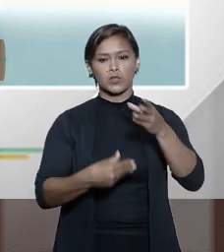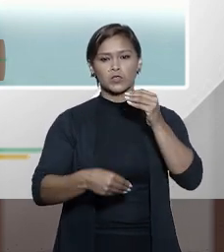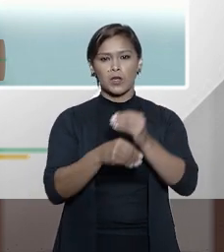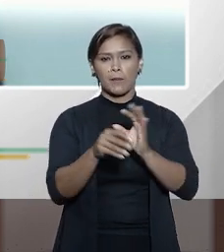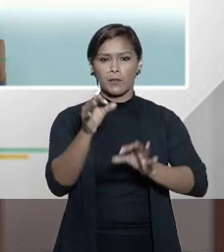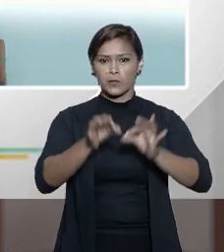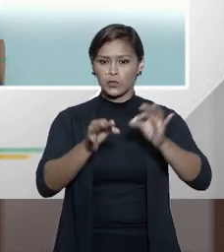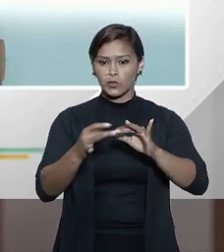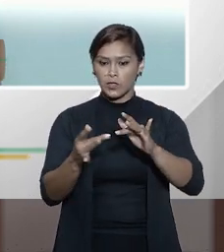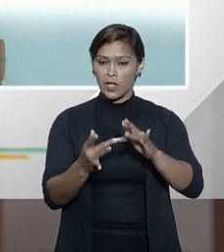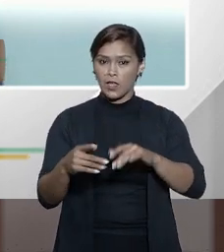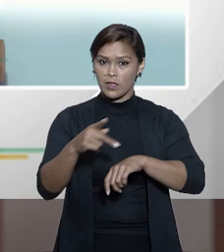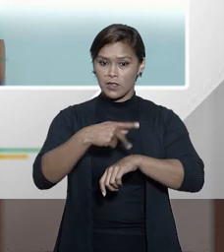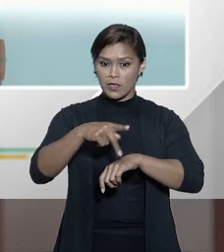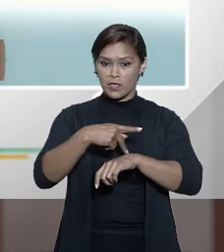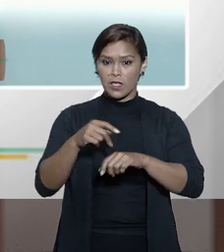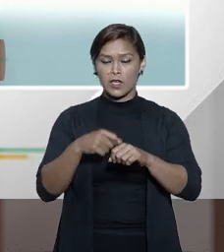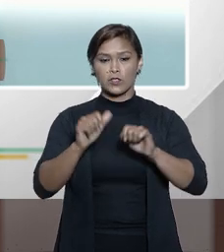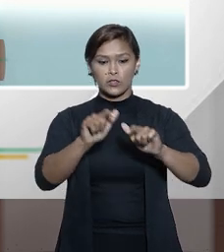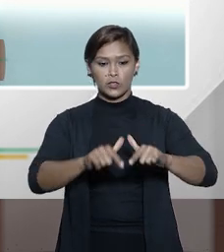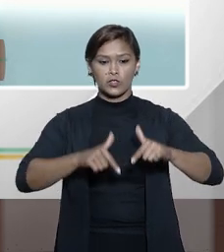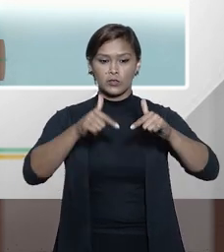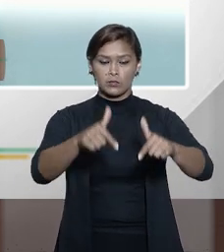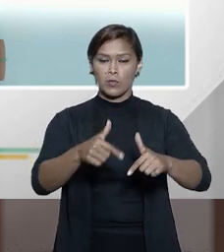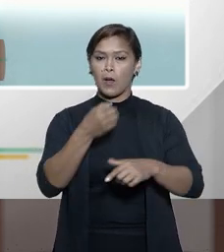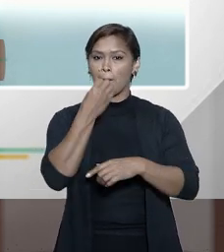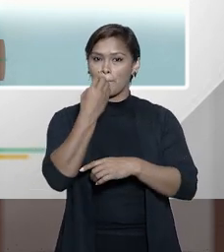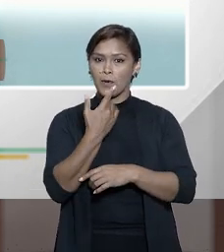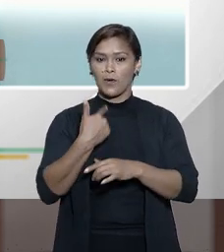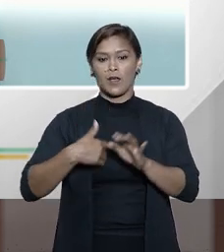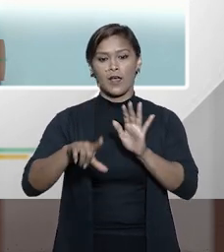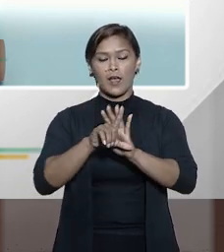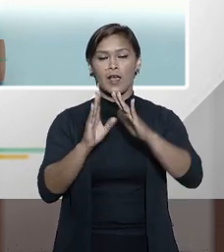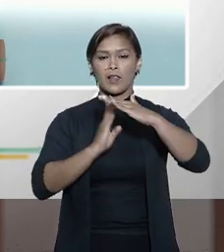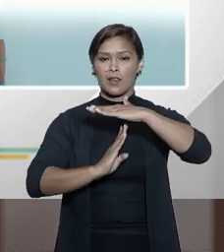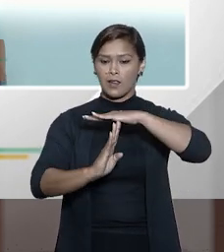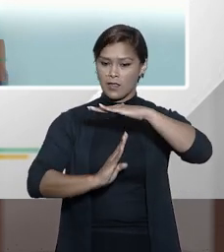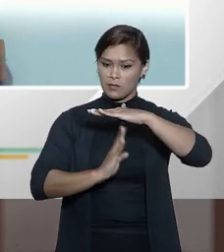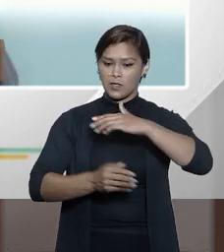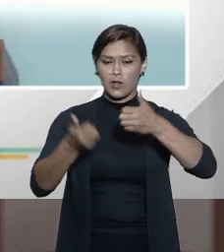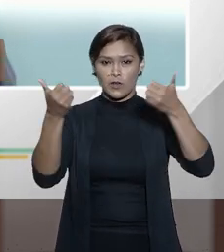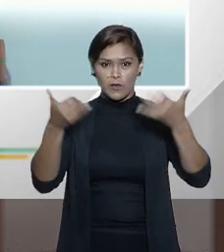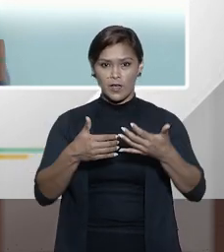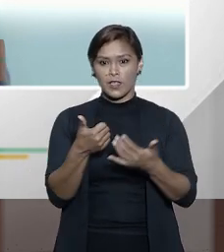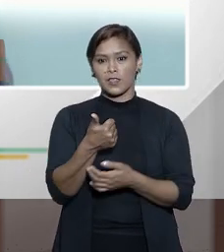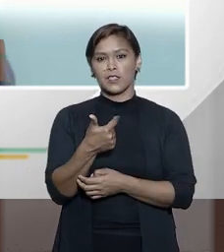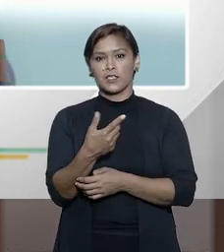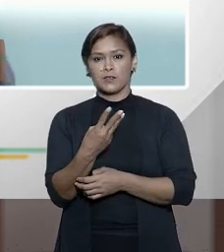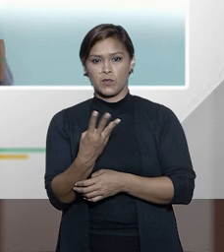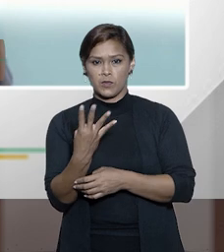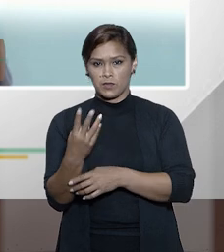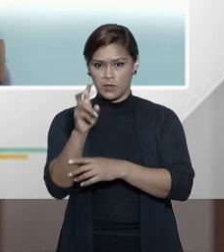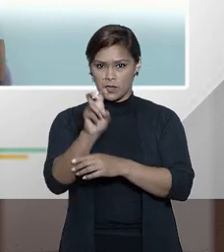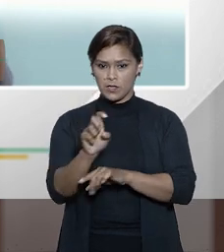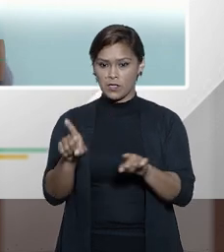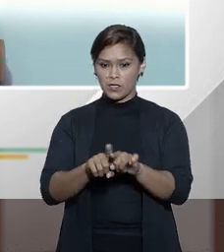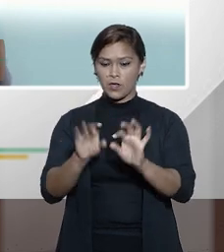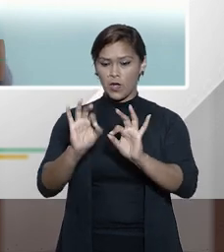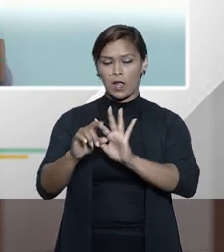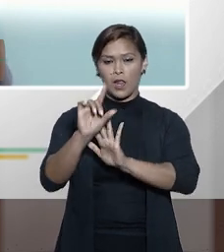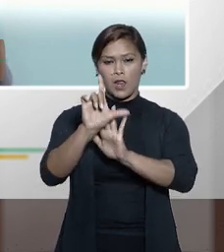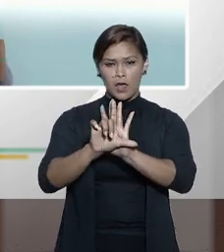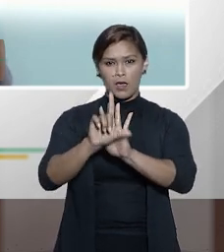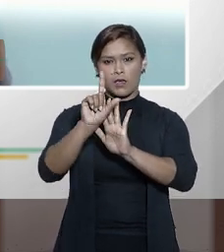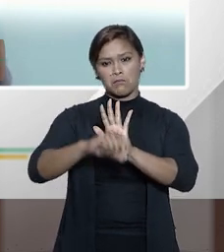cooperação jurídica internacional, seria diploma suficiente. A lei de migração, que vocês mencionaram no início, naquilo que ela